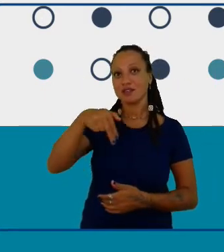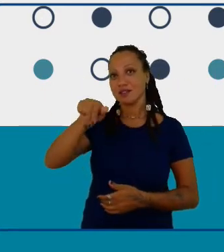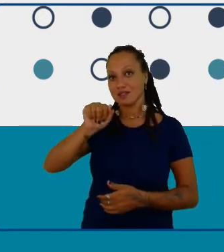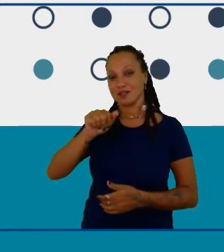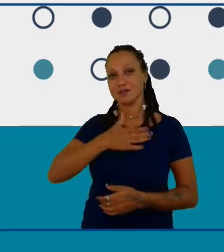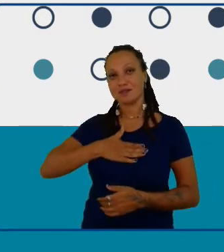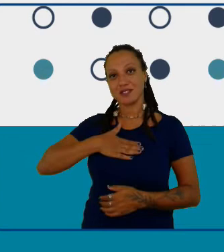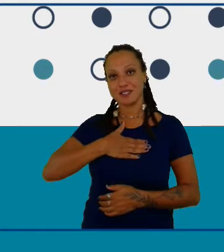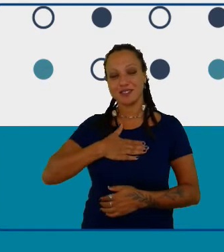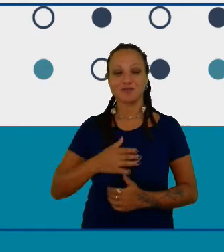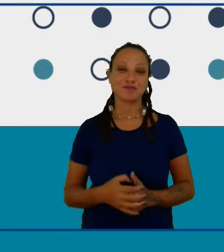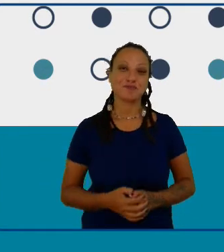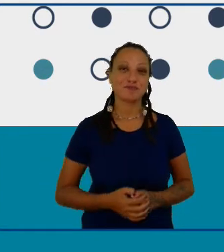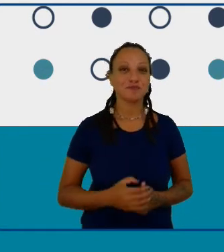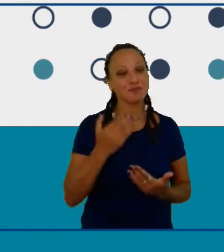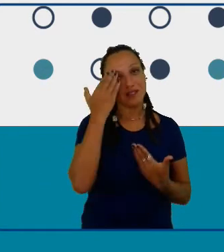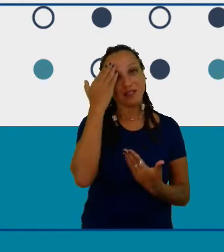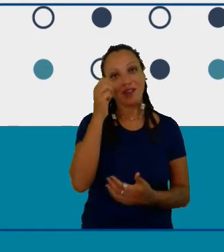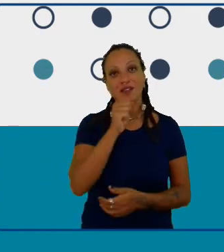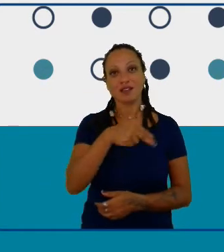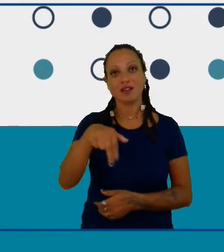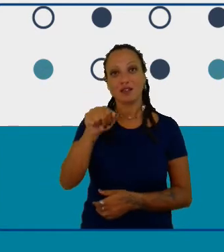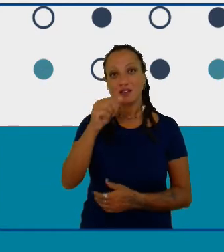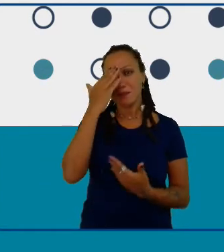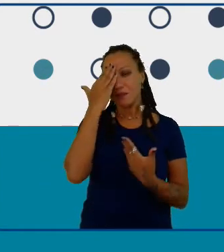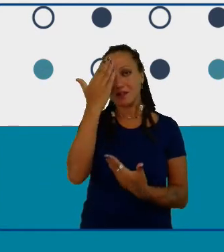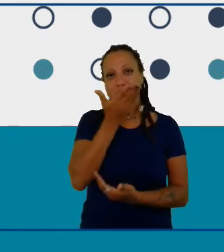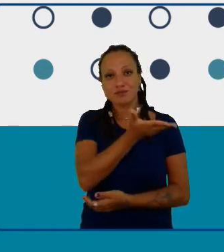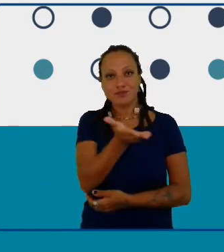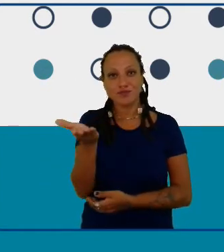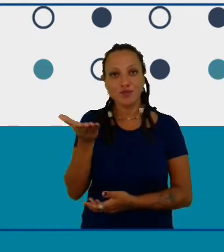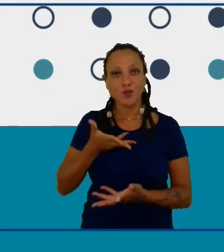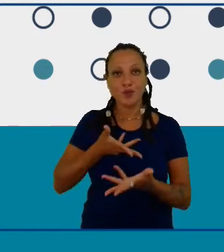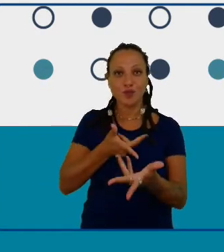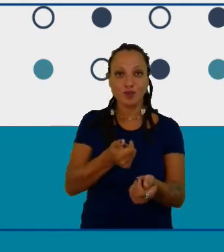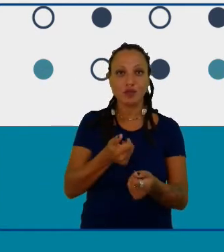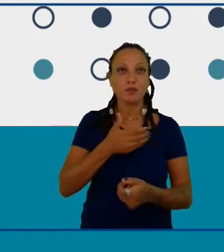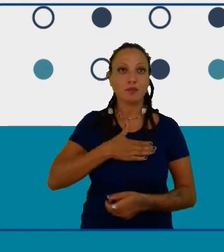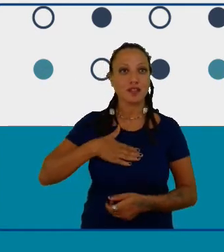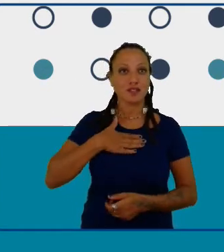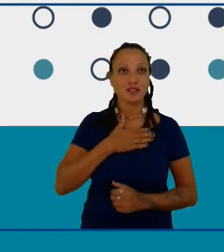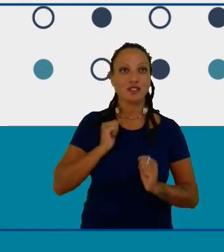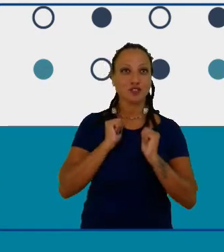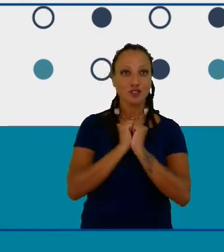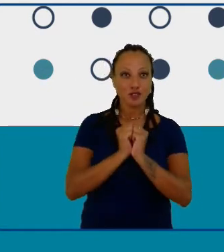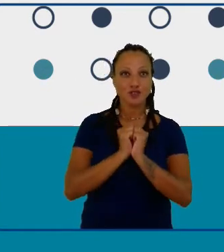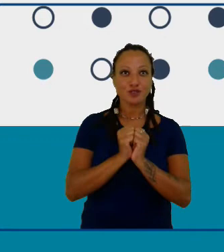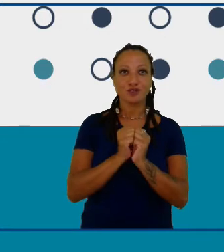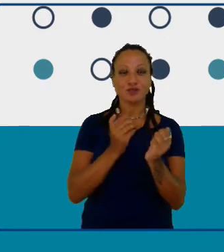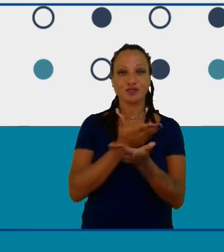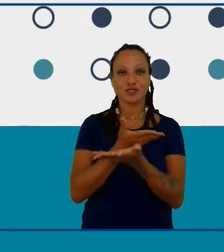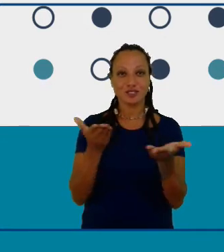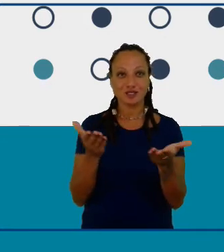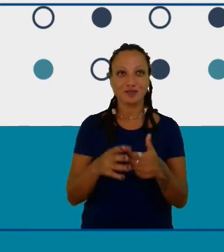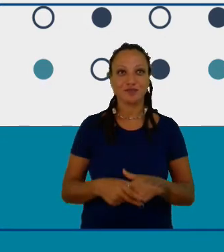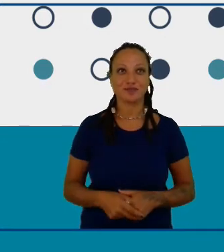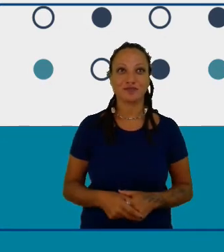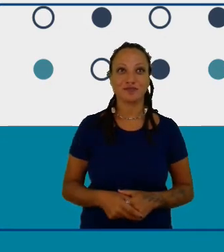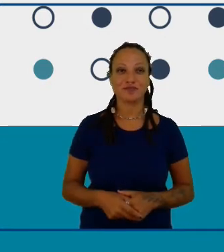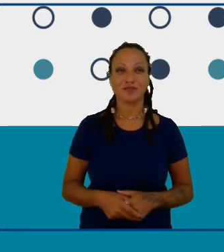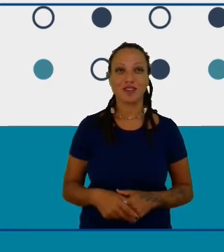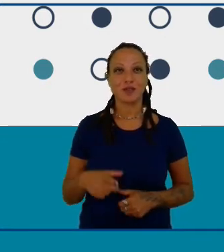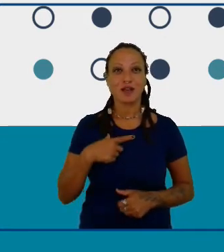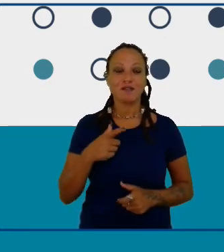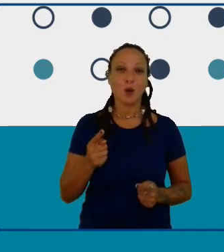obrigada Ana obrigada a todos pelo convite é um prazer também estar aqui com vocês eu estava me segurando aqui